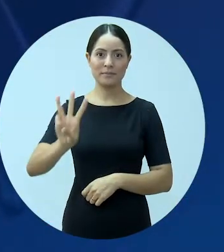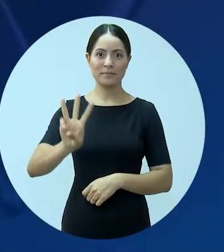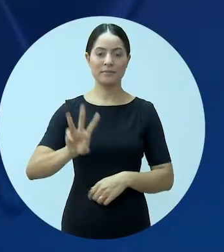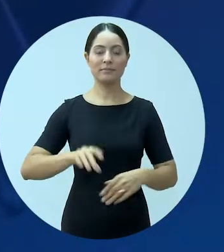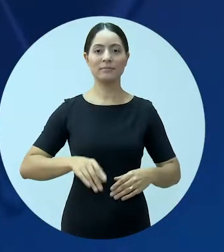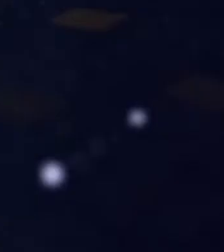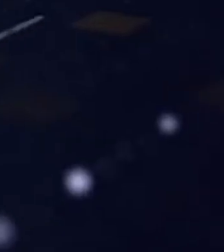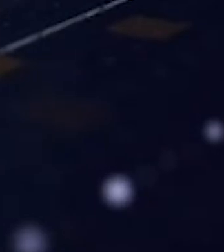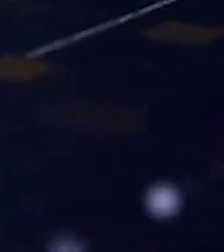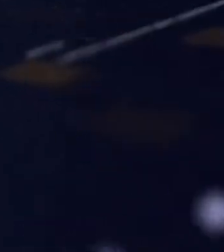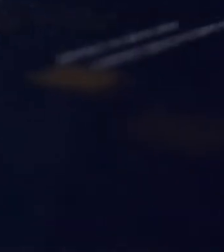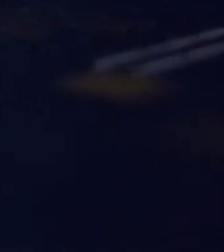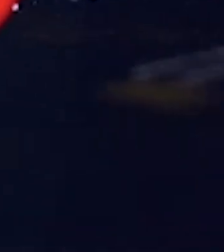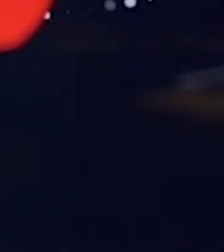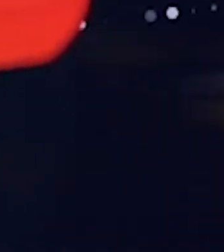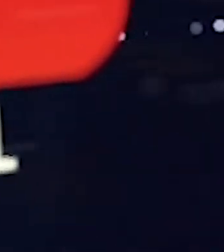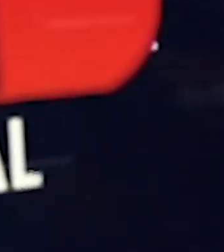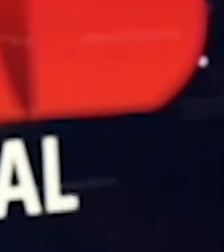do site da OAB.